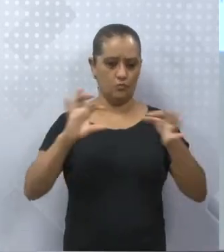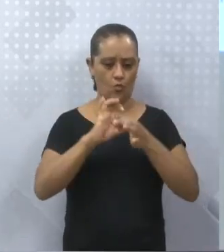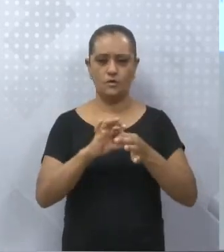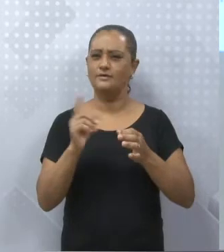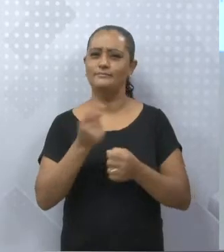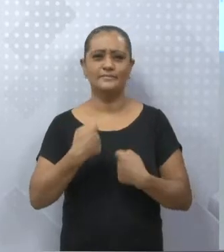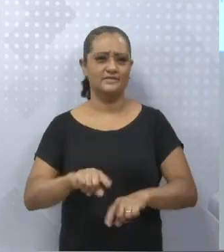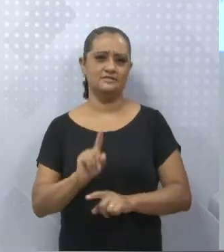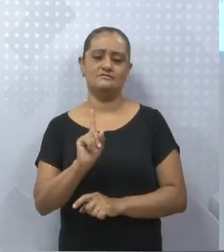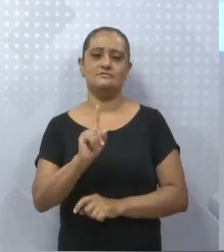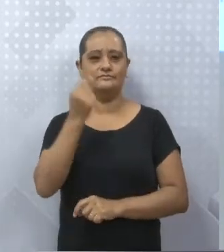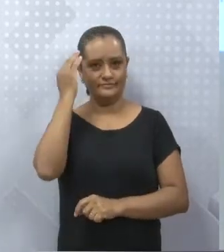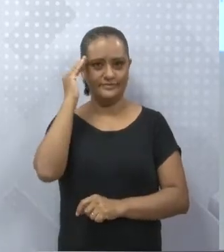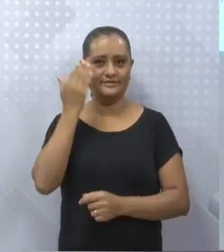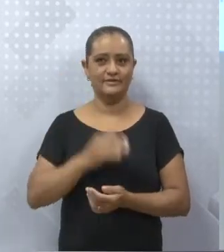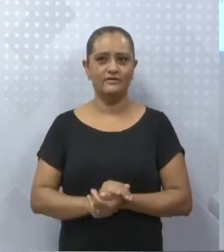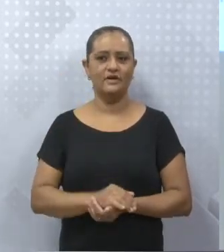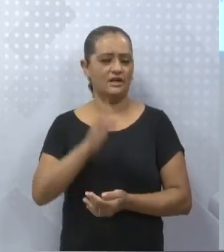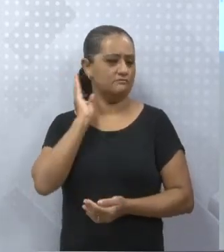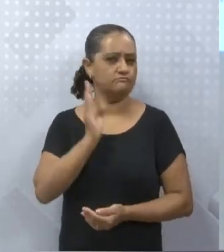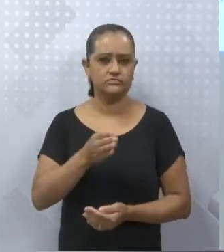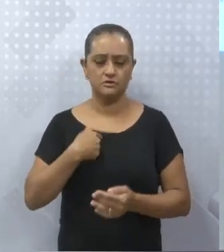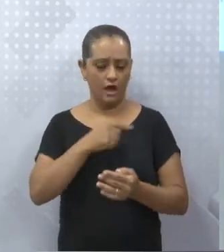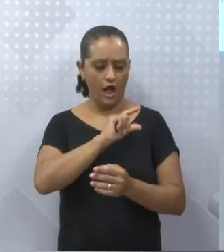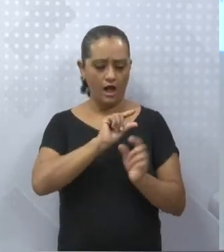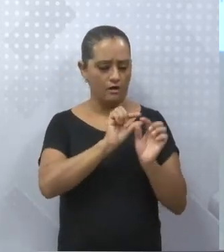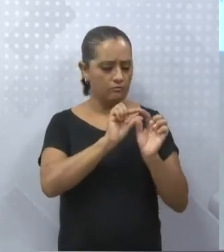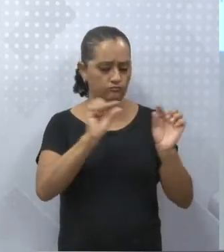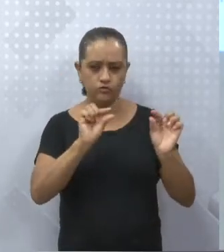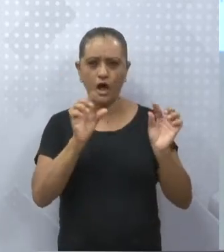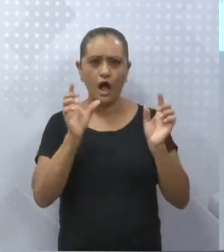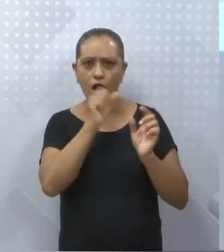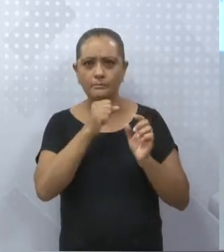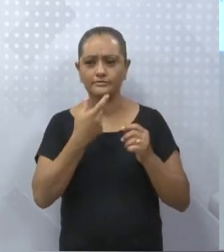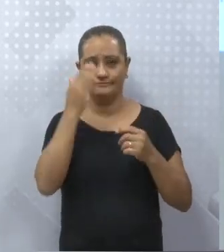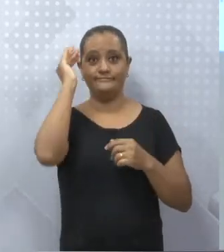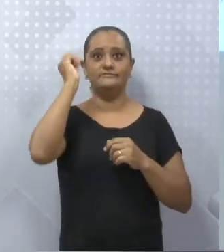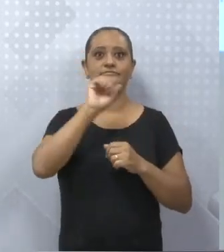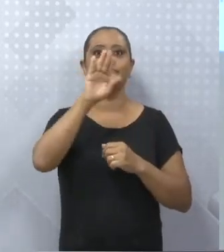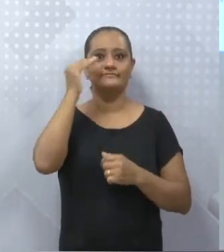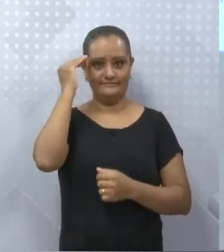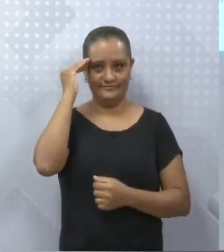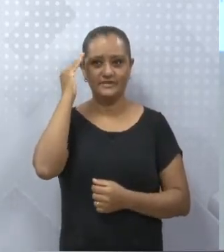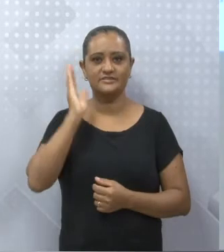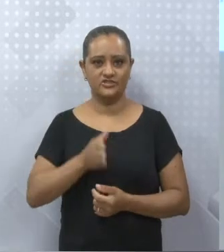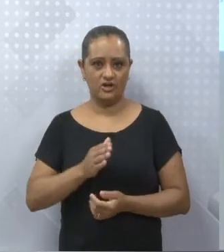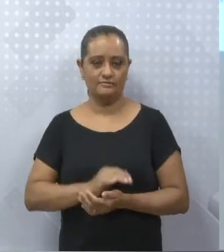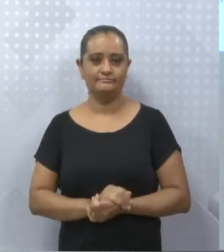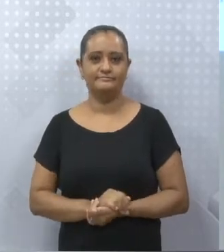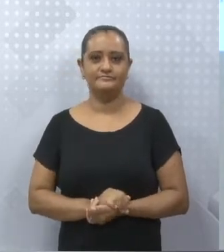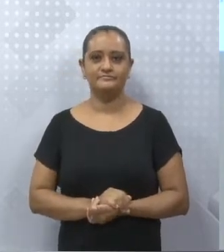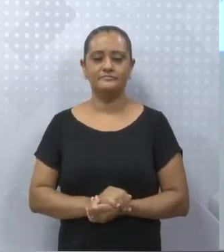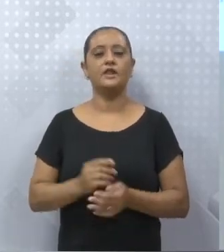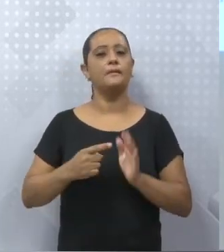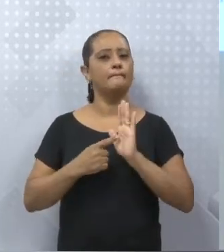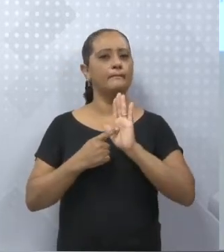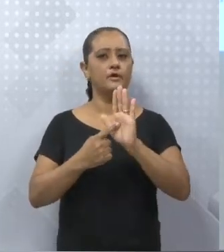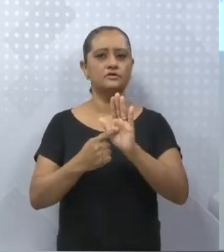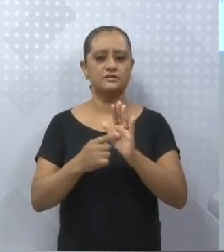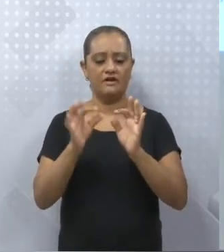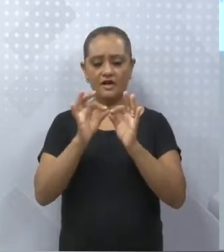um advérbio. E o que é advérbio? Aquela palavrinha que se junta ao verbo para expressar uma